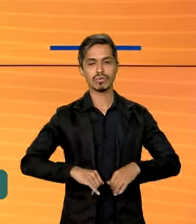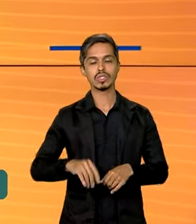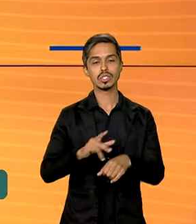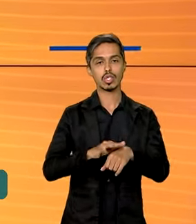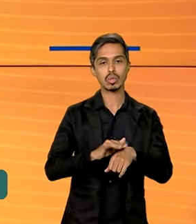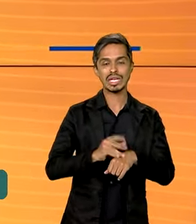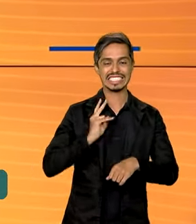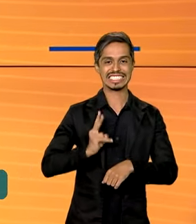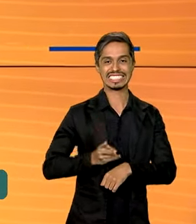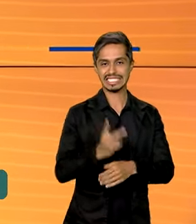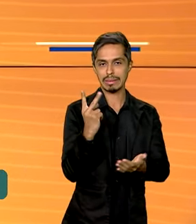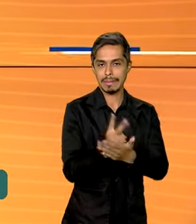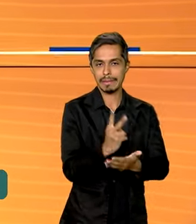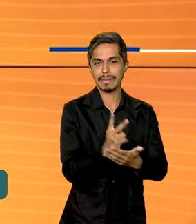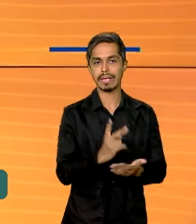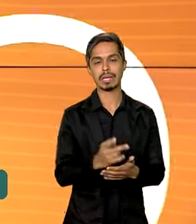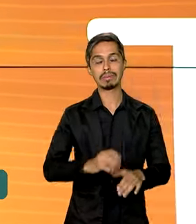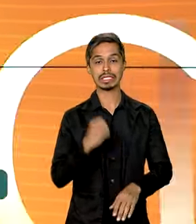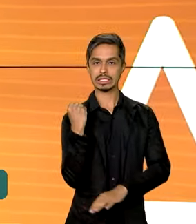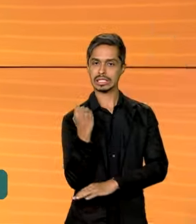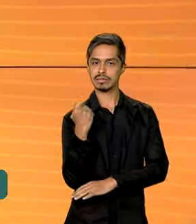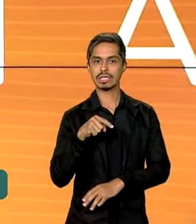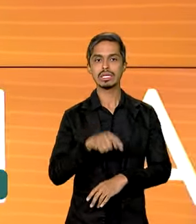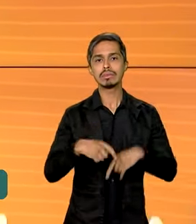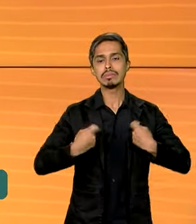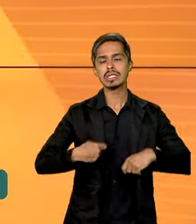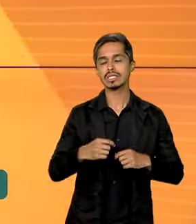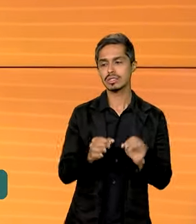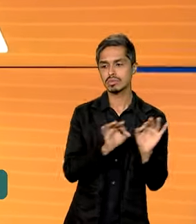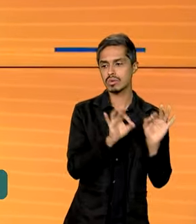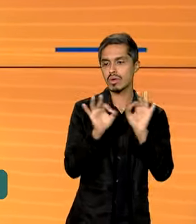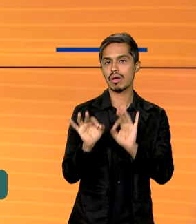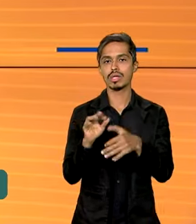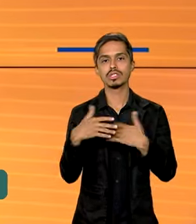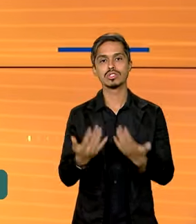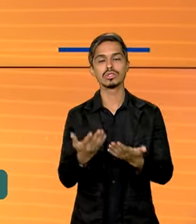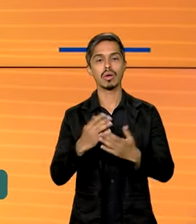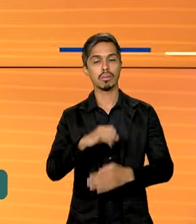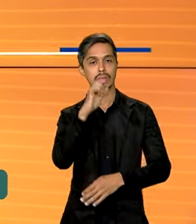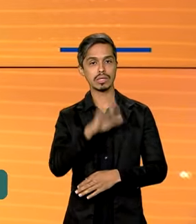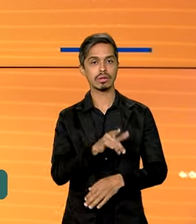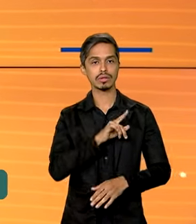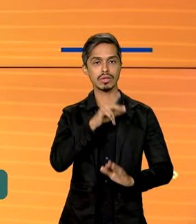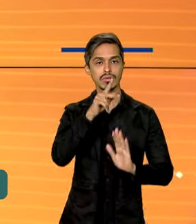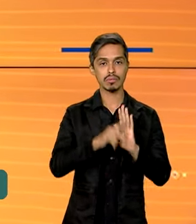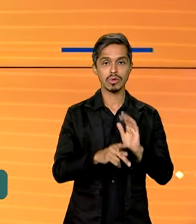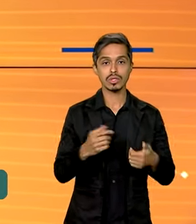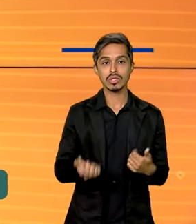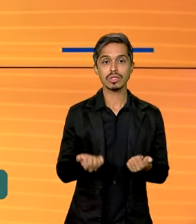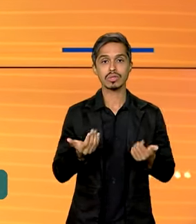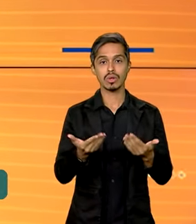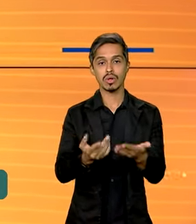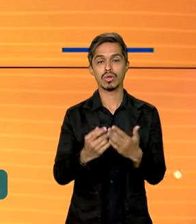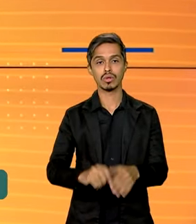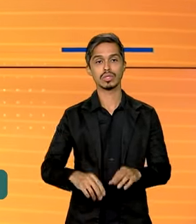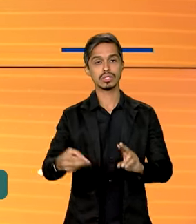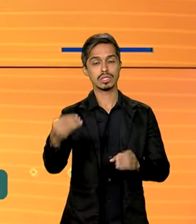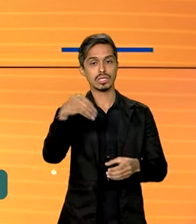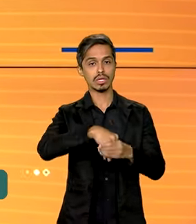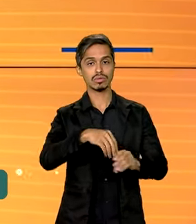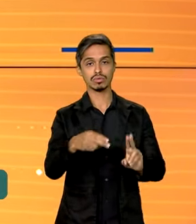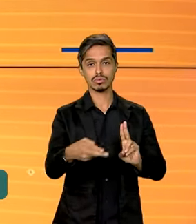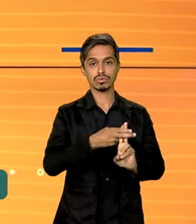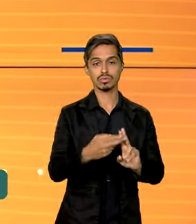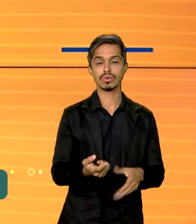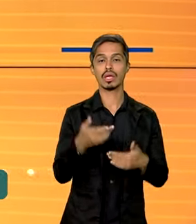doenças crônicas graves e que necessitam desse tipo de atenção, o Brasil ganhou um plano que institui no Sistema Único de